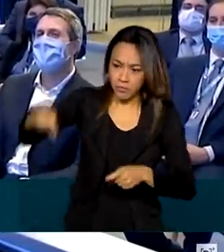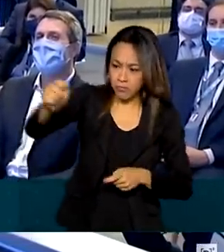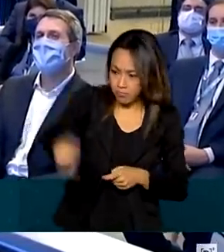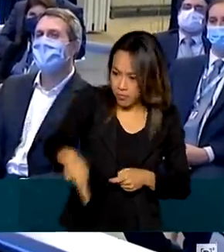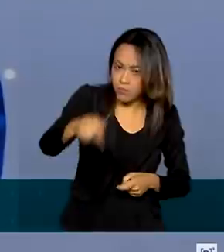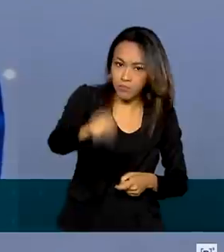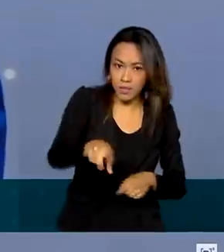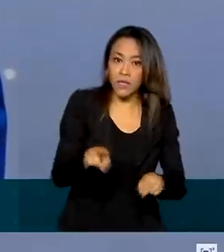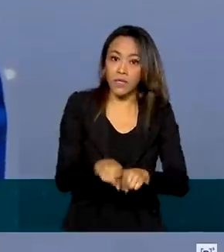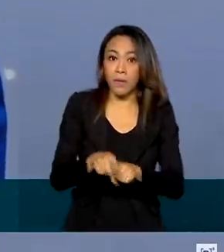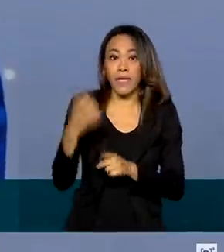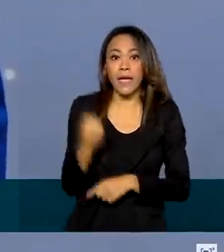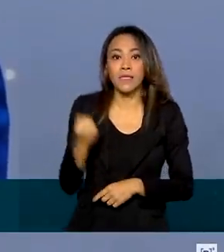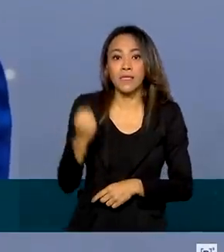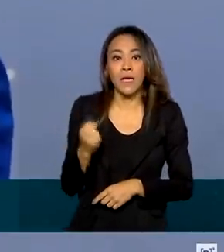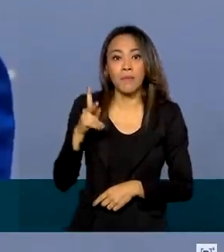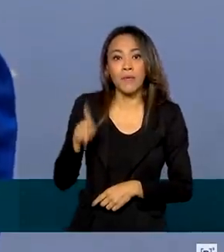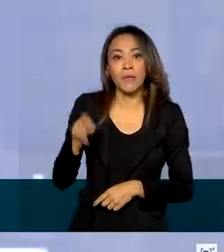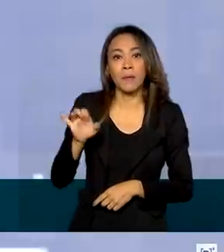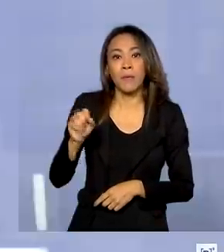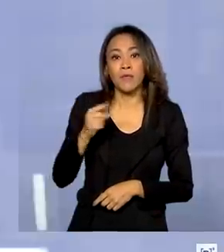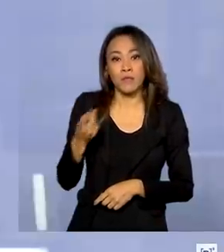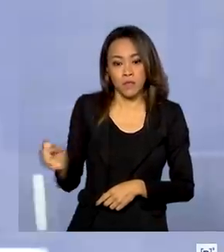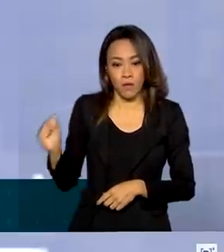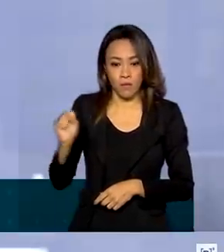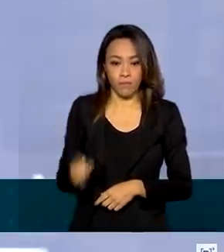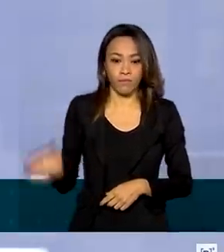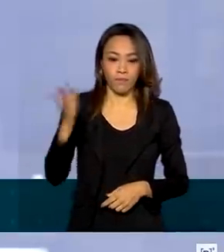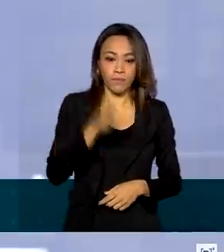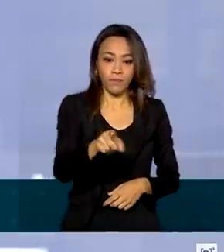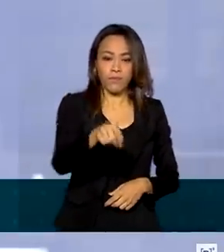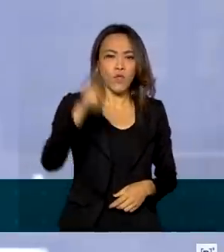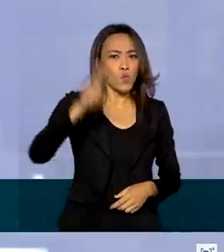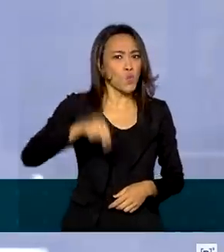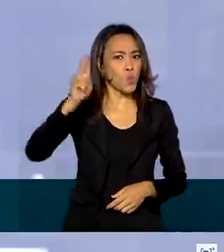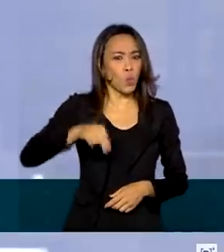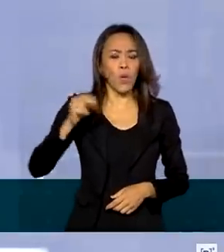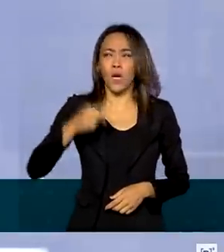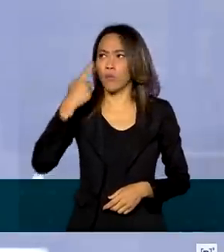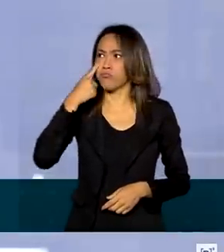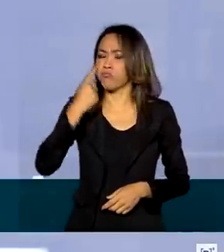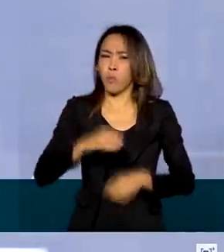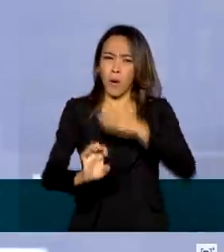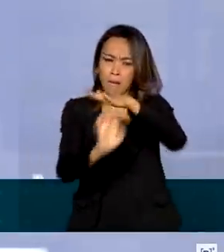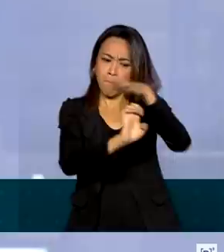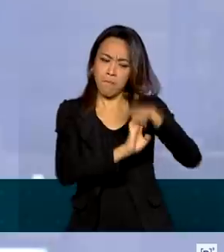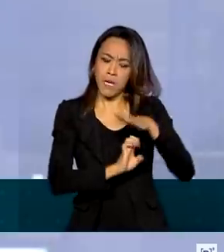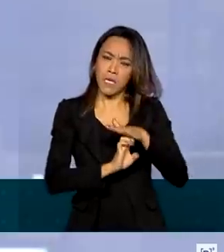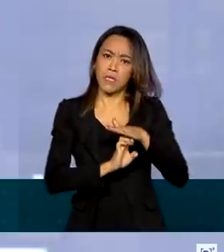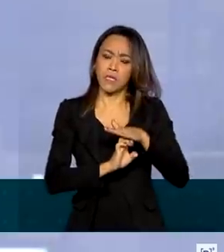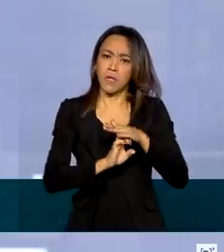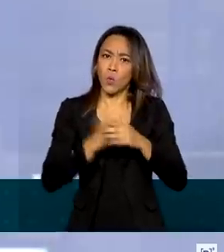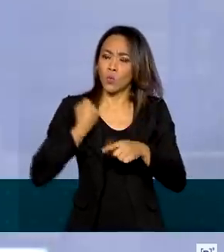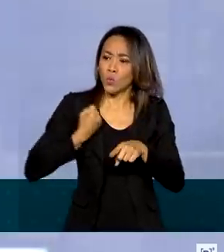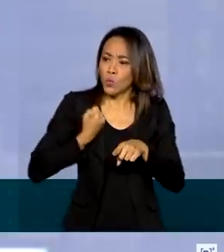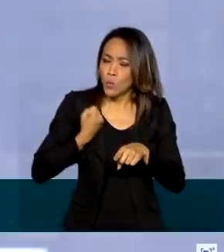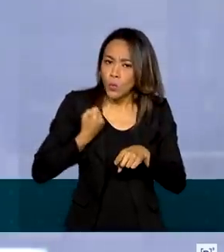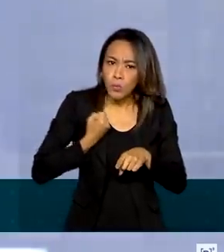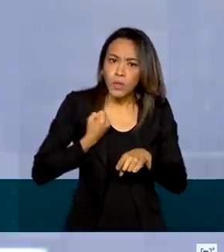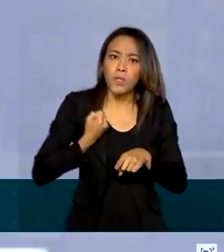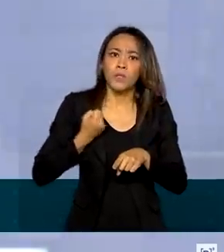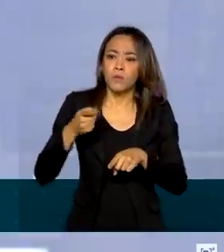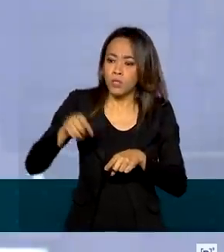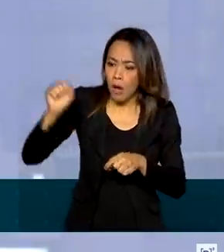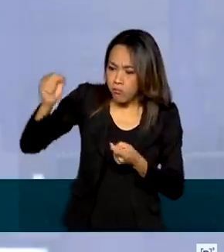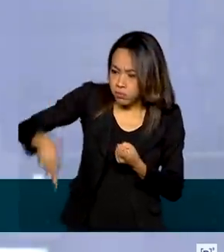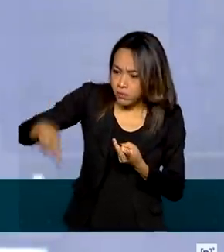pensionistas. Nunca, nenhuma empresa teve um número tão grande de empregados e